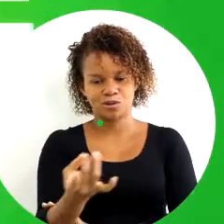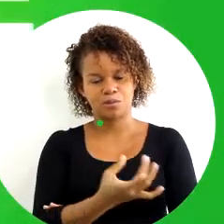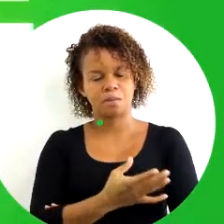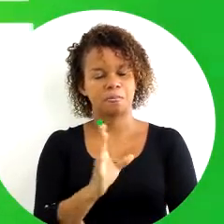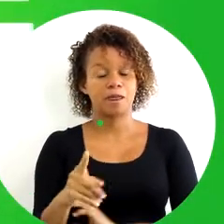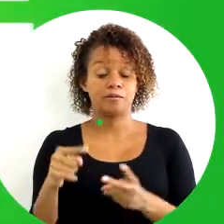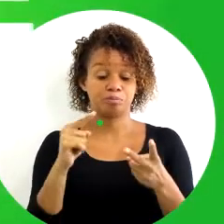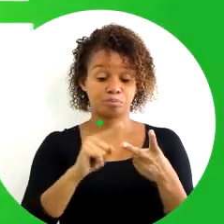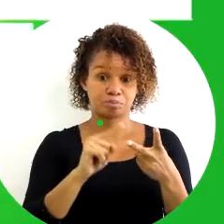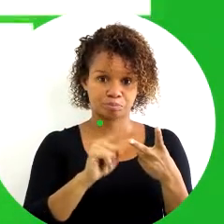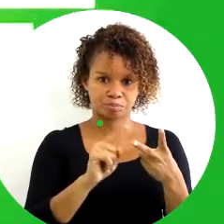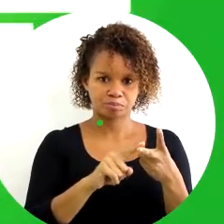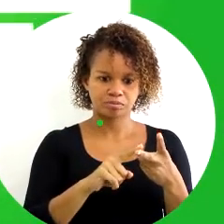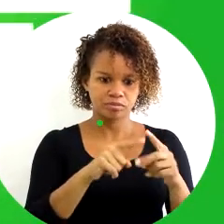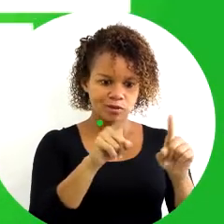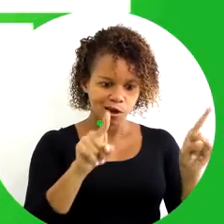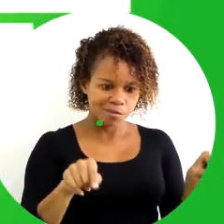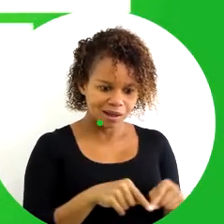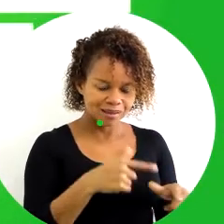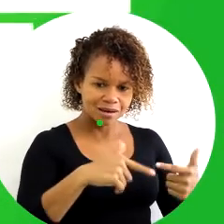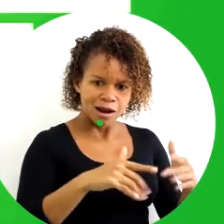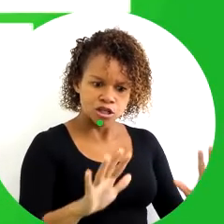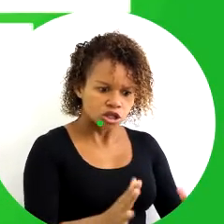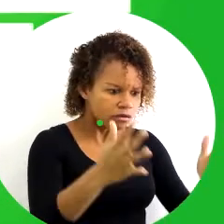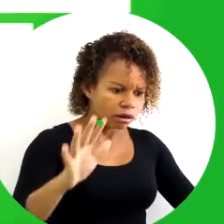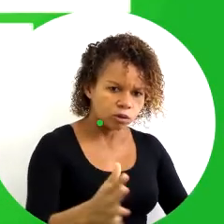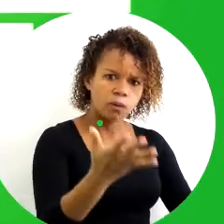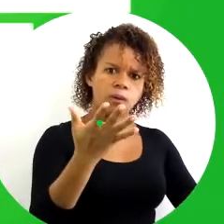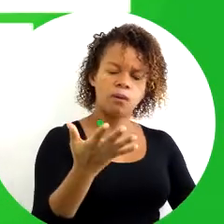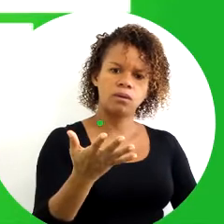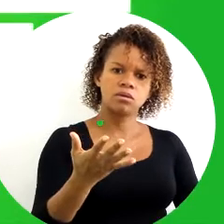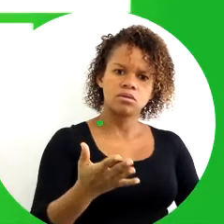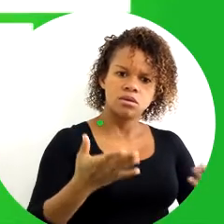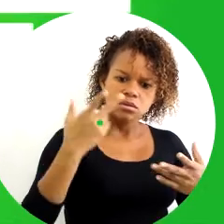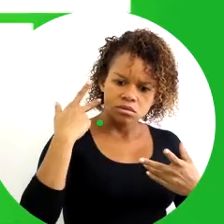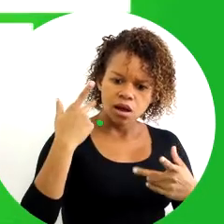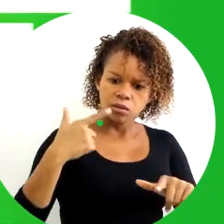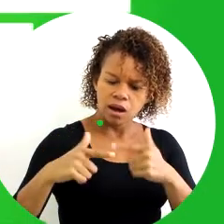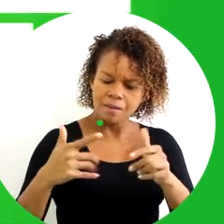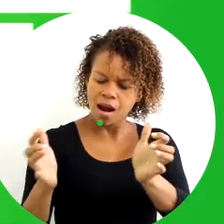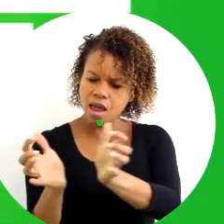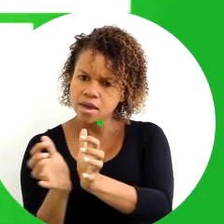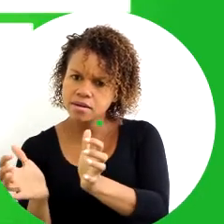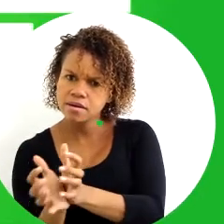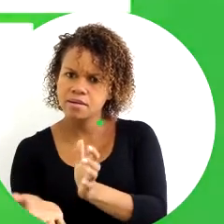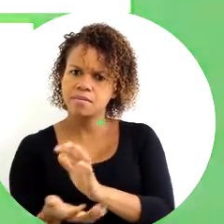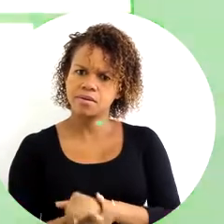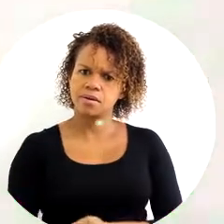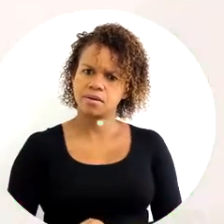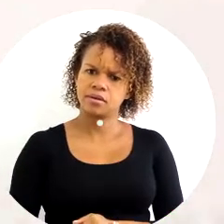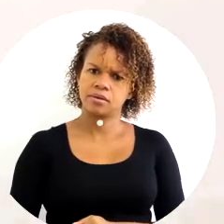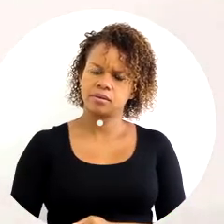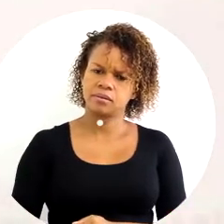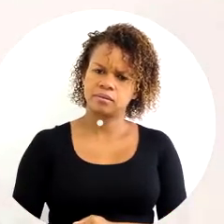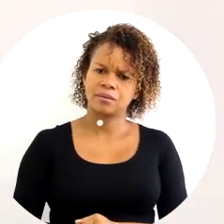Um outro ponto é que o ambiente de trabalho seja motivador e seja propício ao trabalho em equipe. A gente não consegue quase